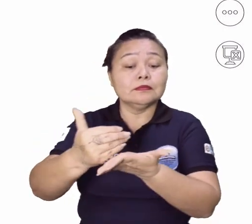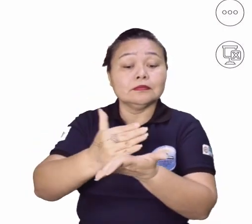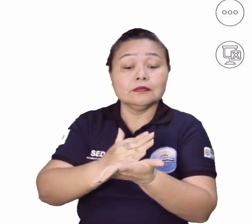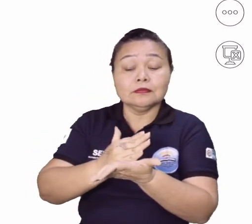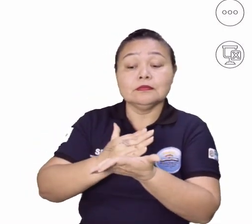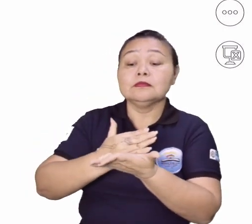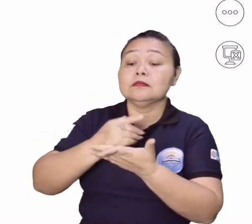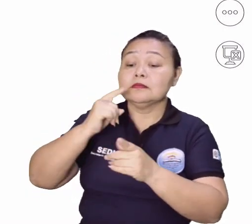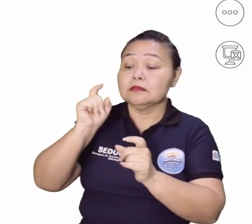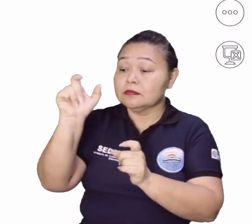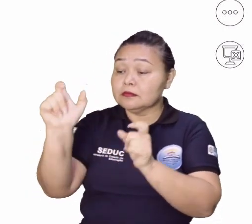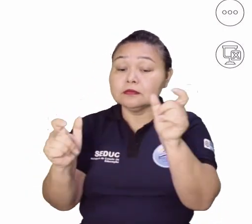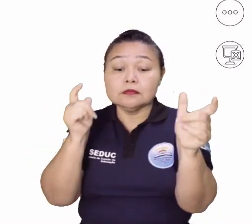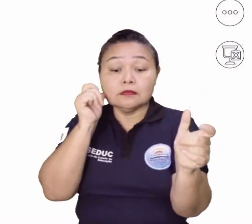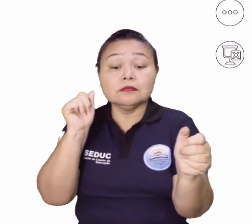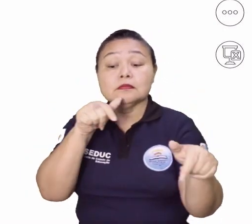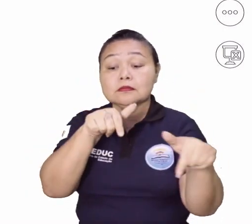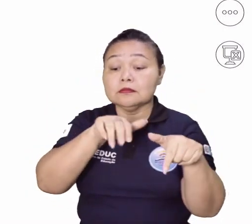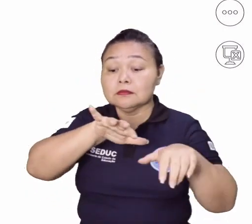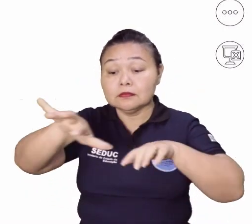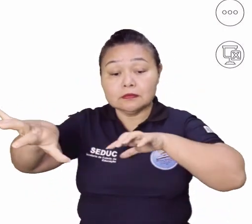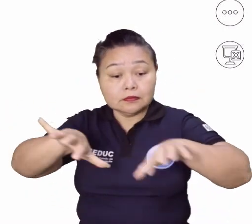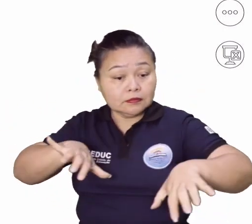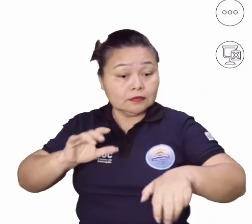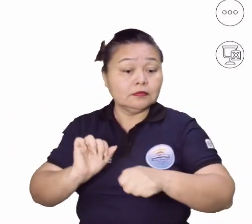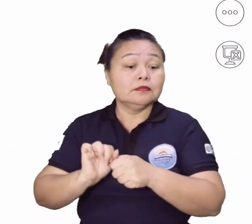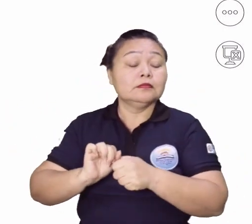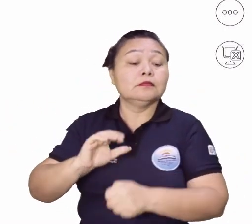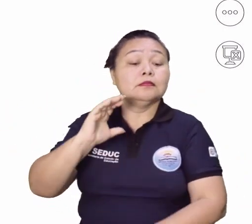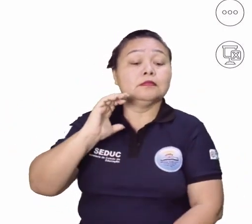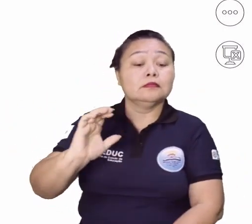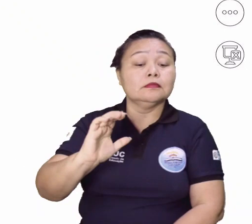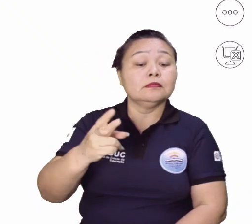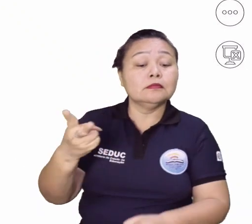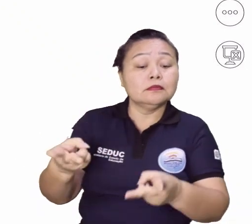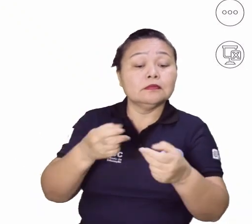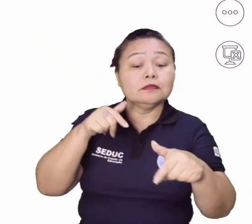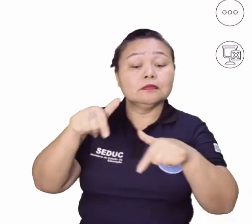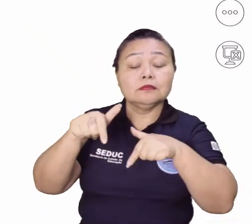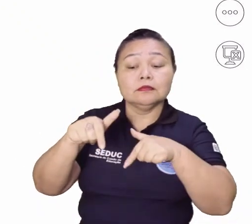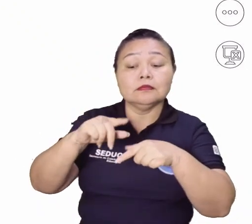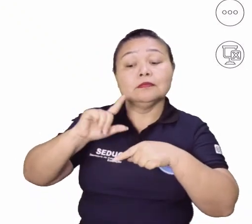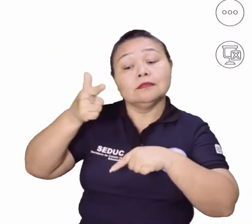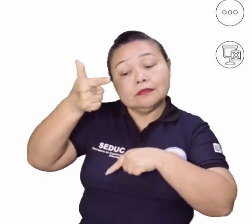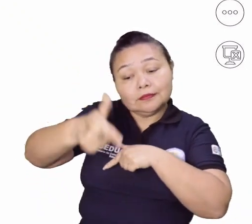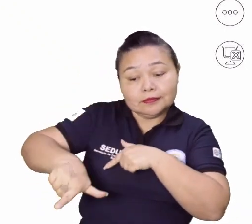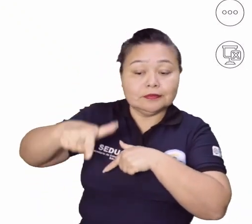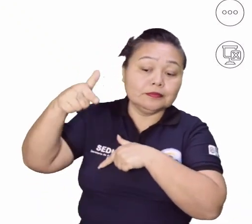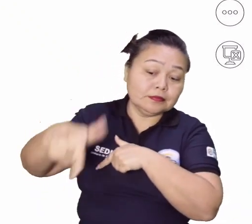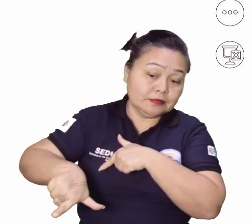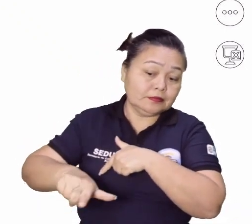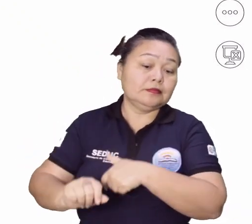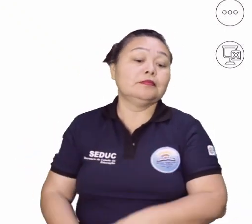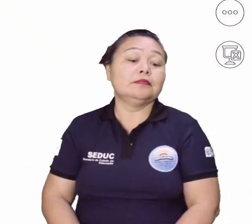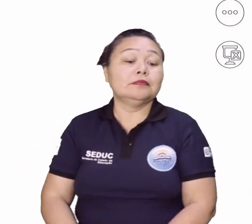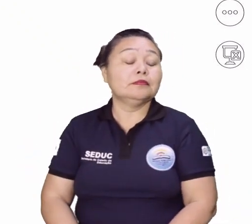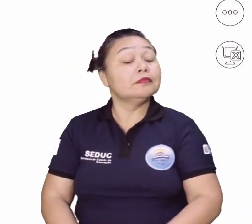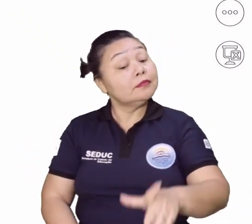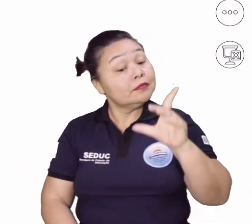da divisão sexual do trabalho. Letra C, exploração do trabalho repetitivo.